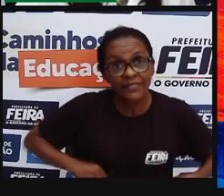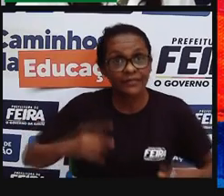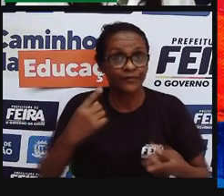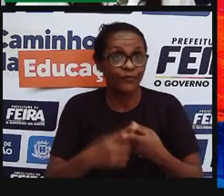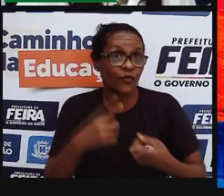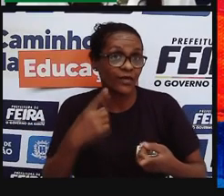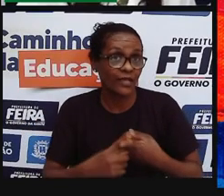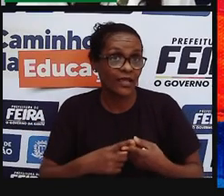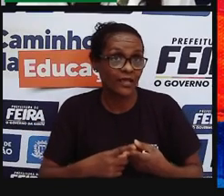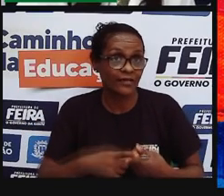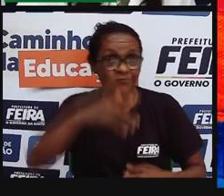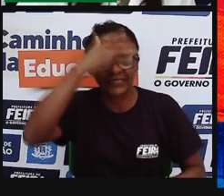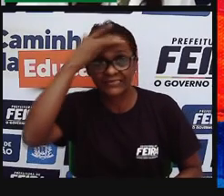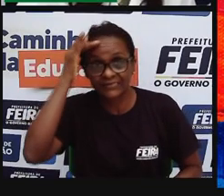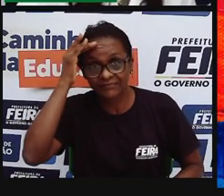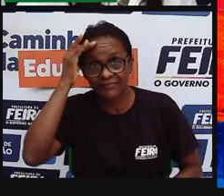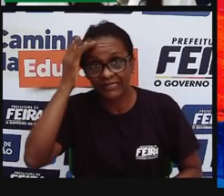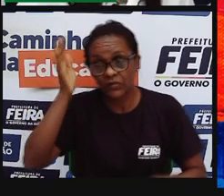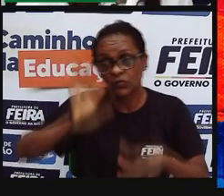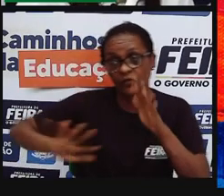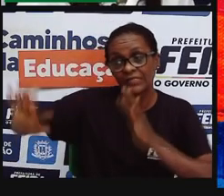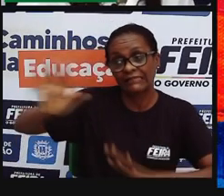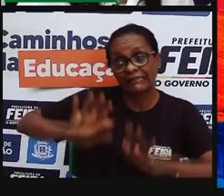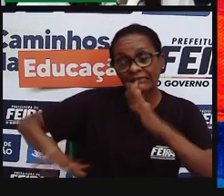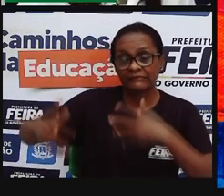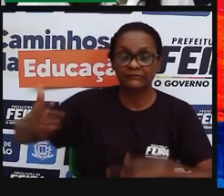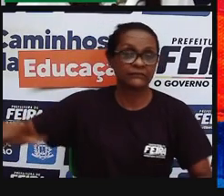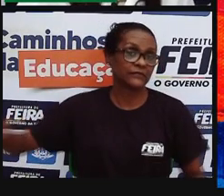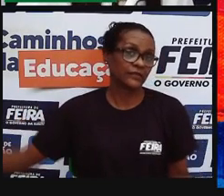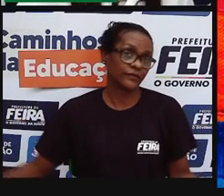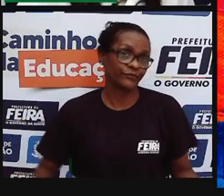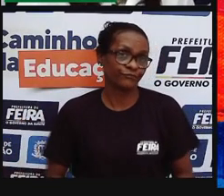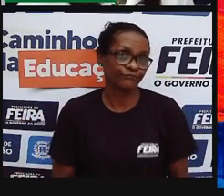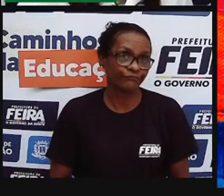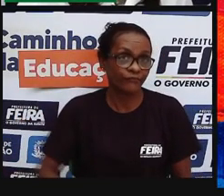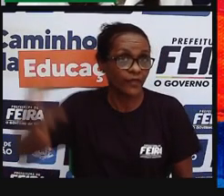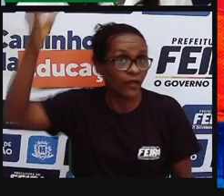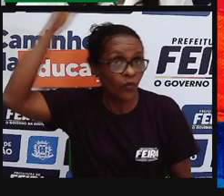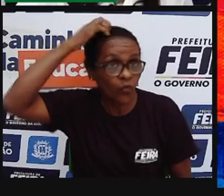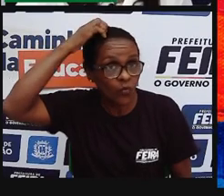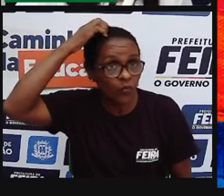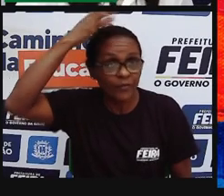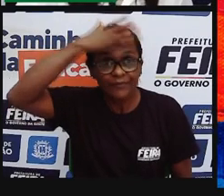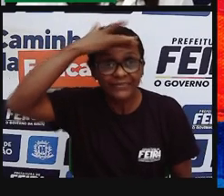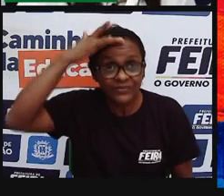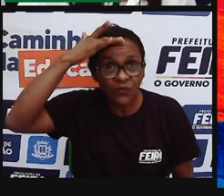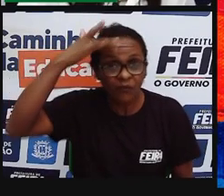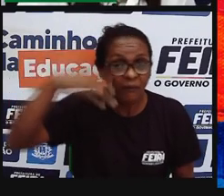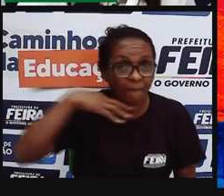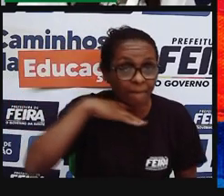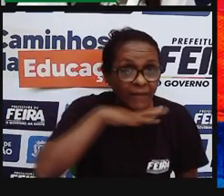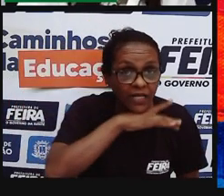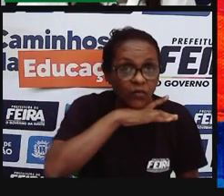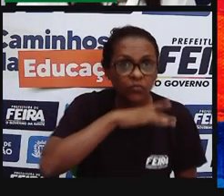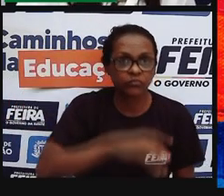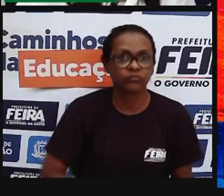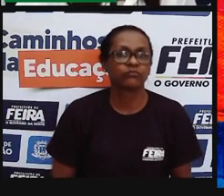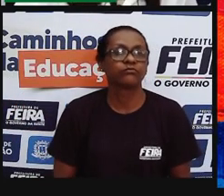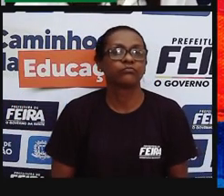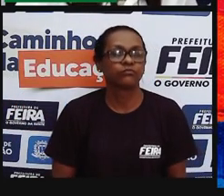separação, dessa falta de zelo, né, dessa falta, inclusive, de responsabilidade nossa, social.